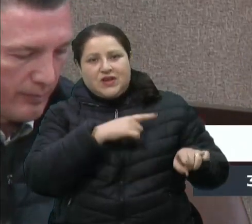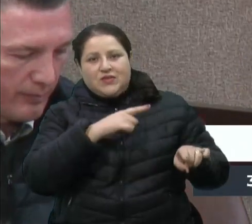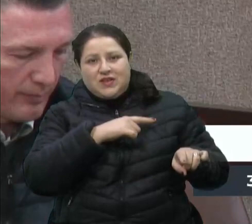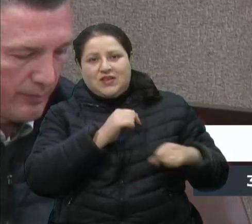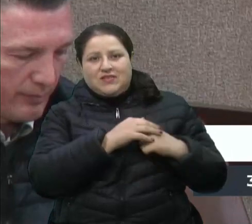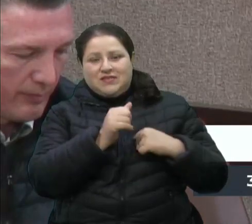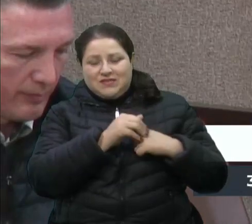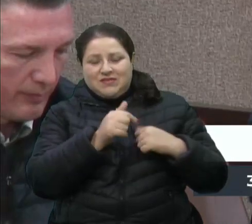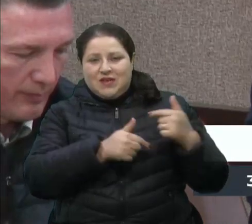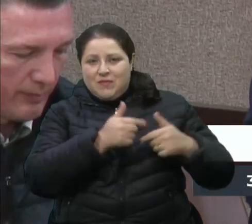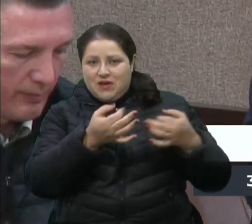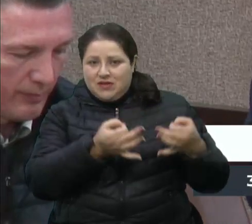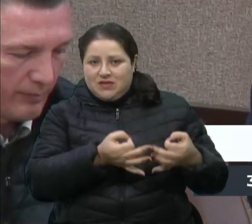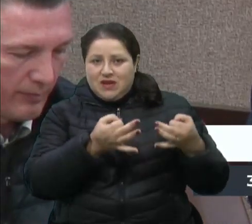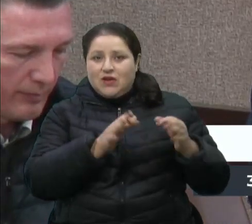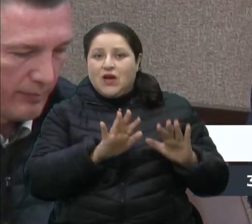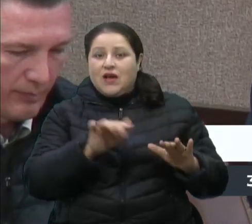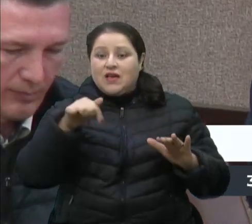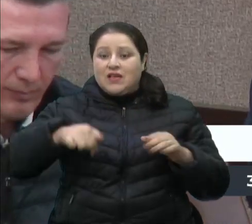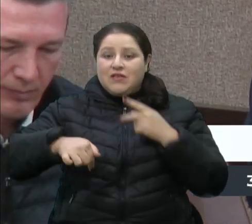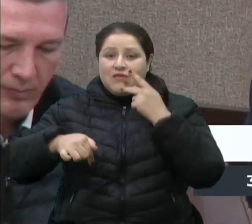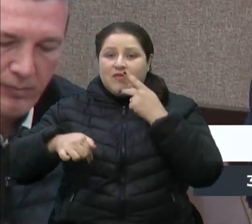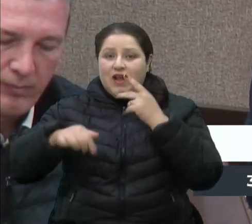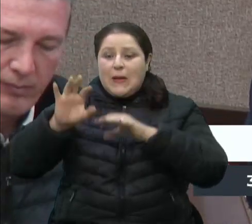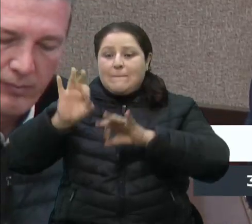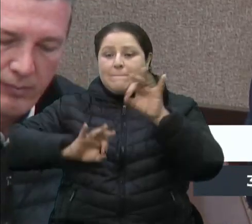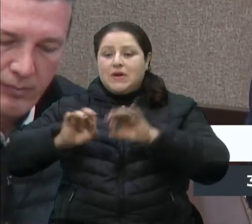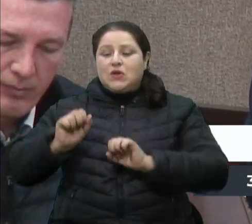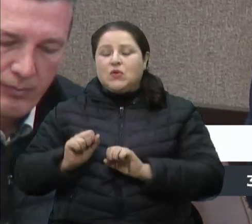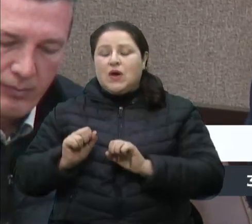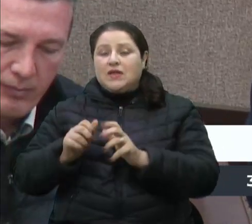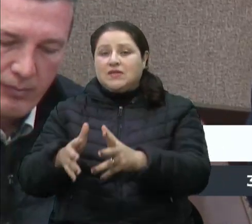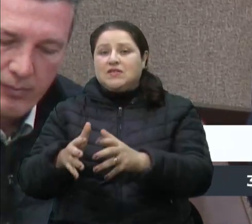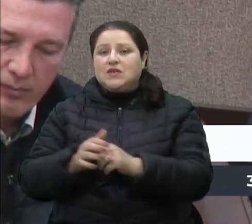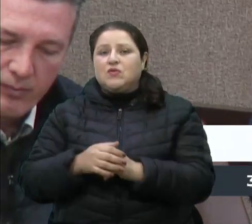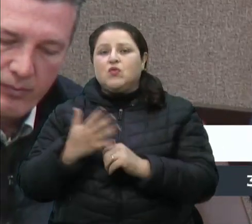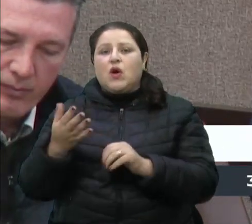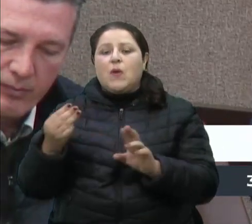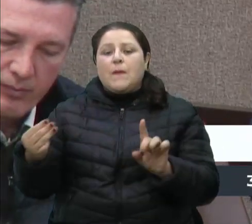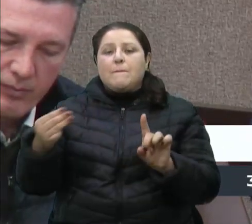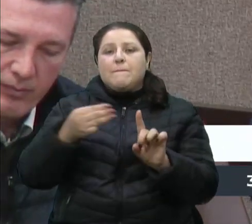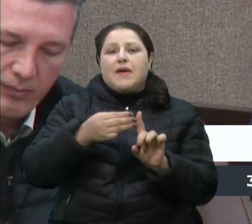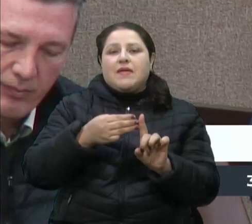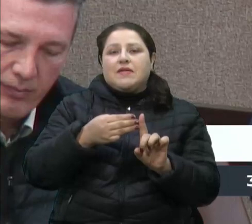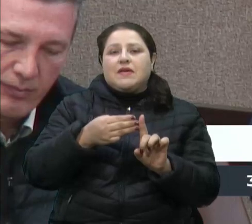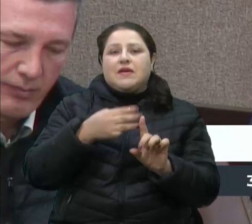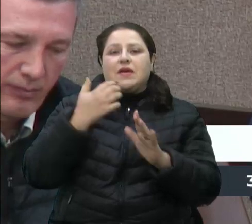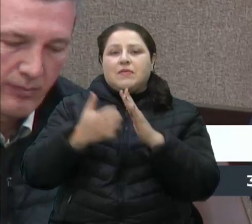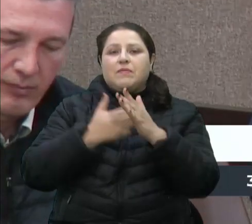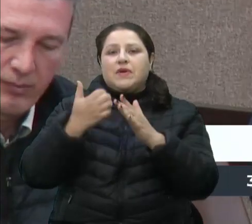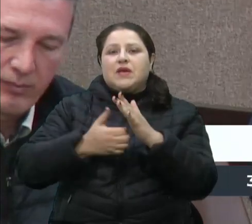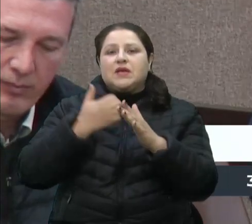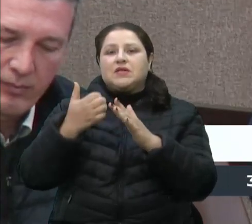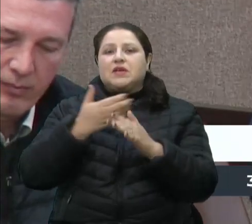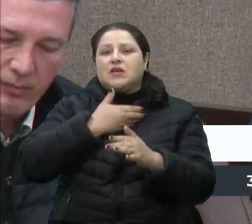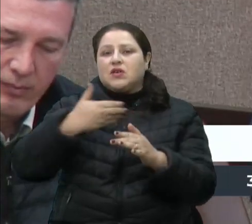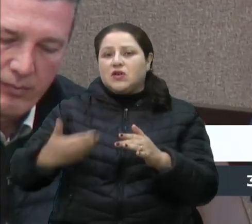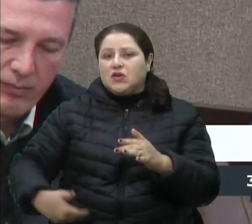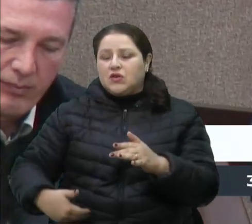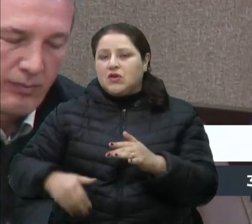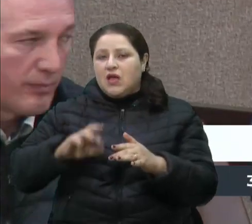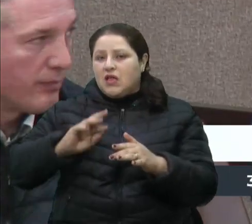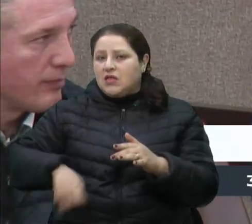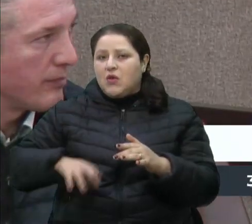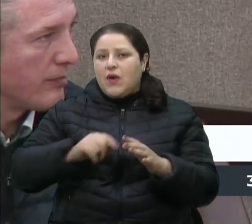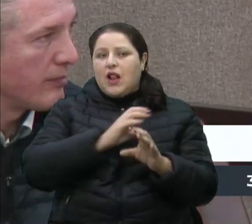plano de ação. Qual é a meta de uma empresa pública? Não é o lucro e também